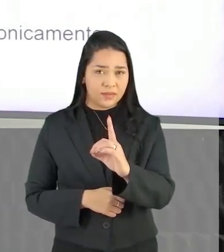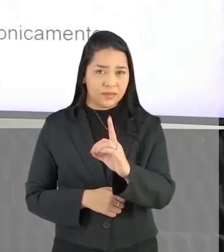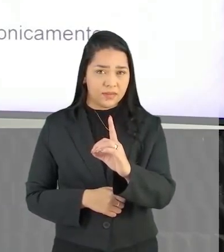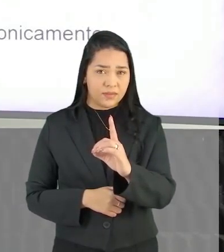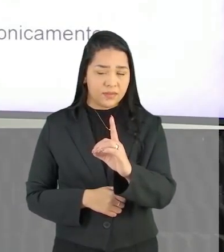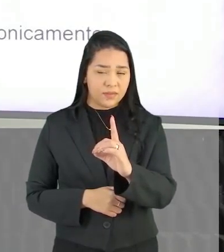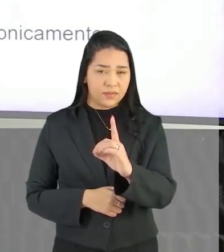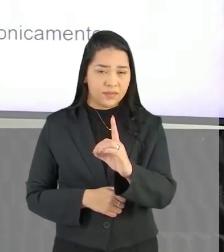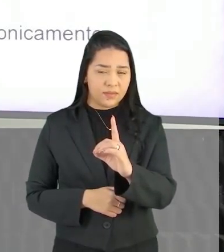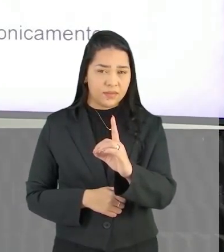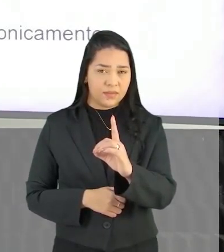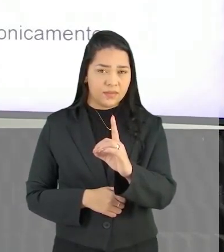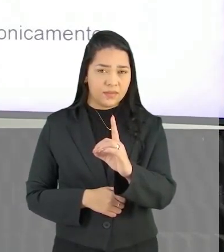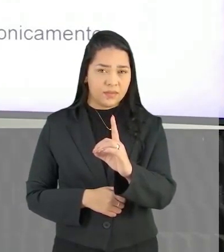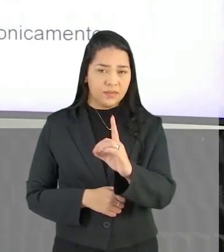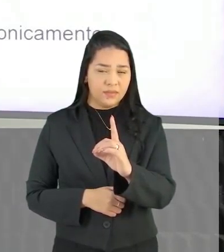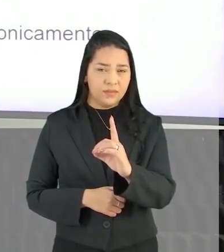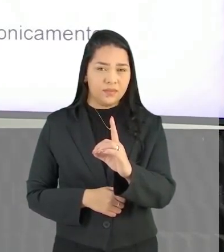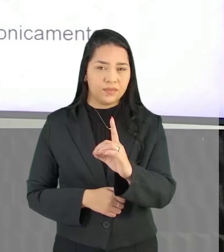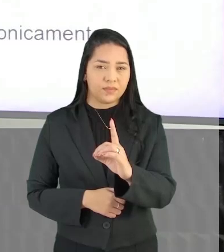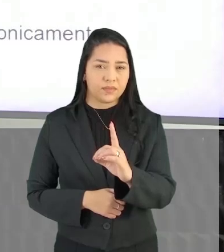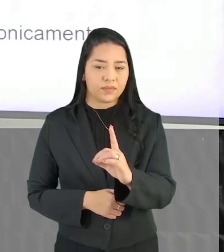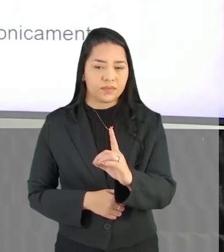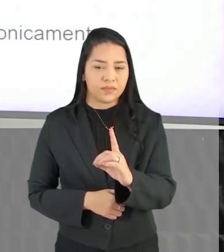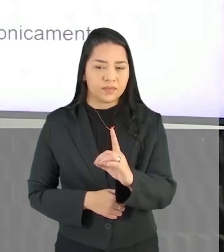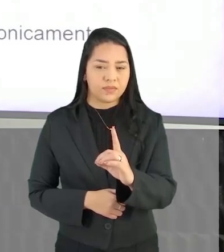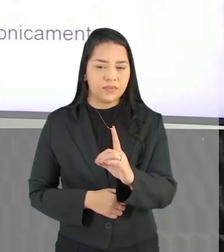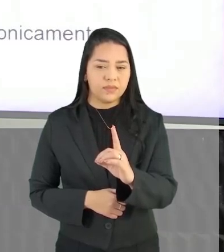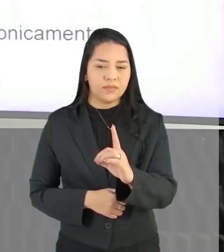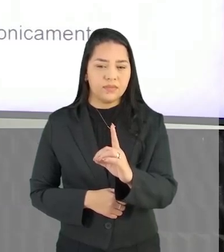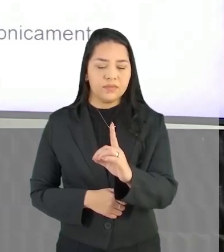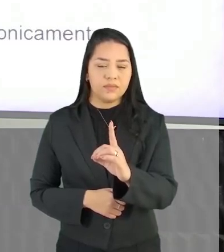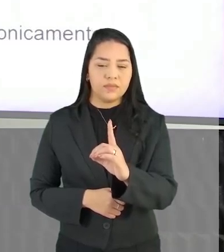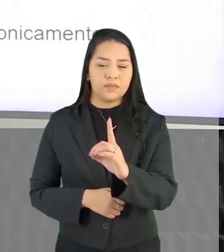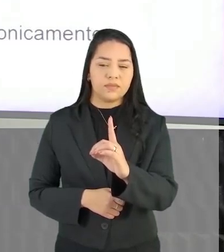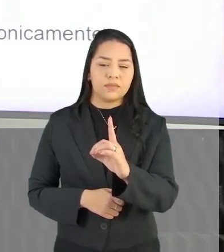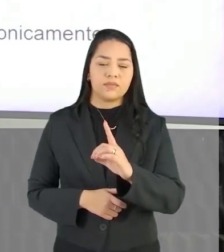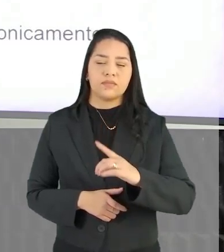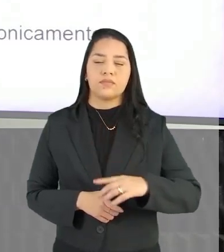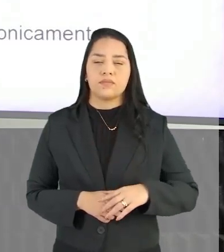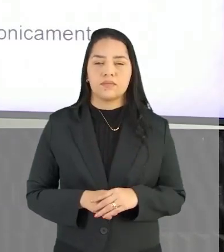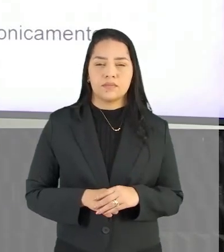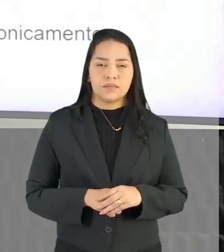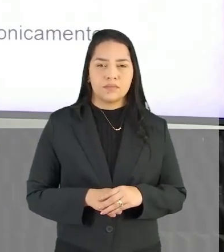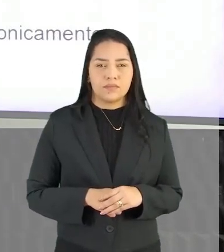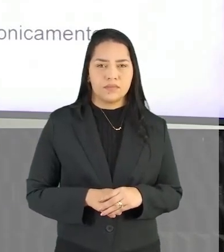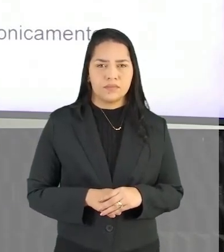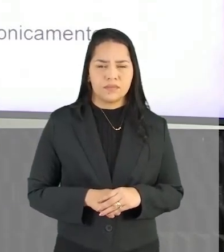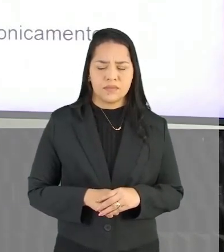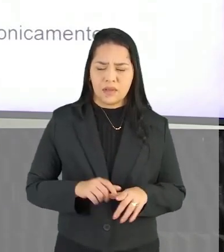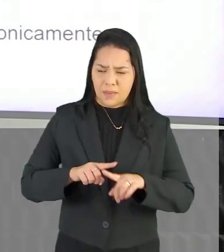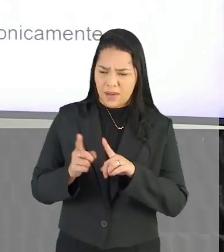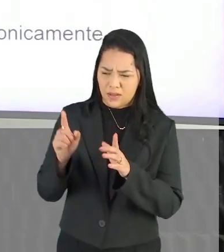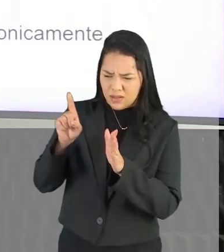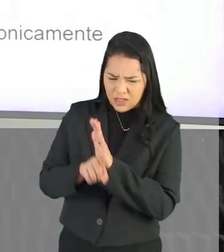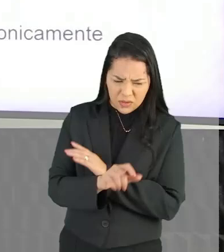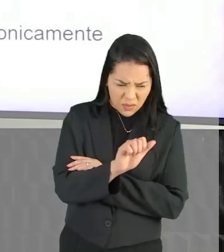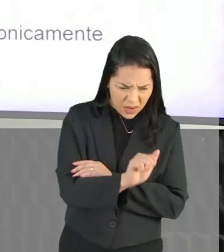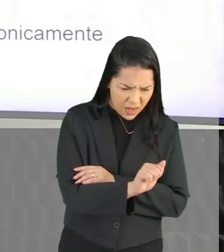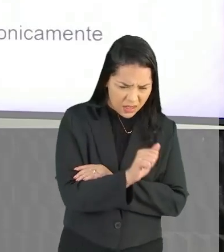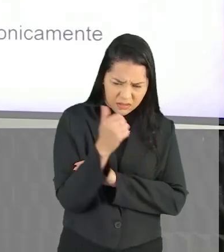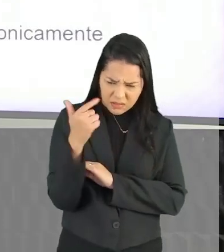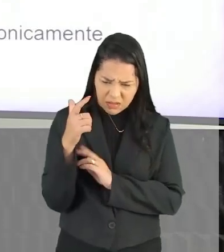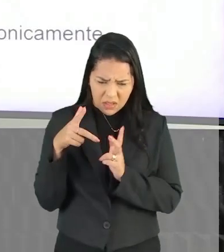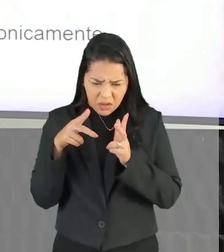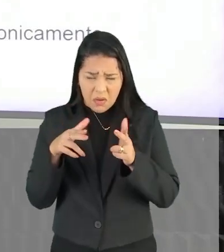Em oposição ao texto A Revela Distanciamento geográfico Do poeta em relação à pátria Mas o texto A também não